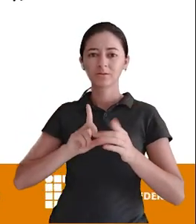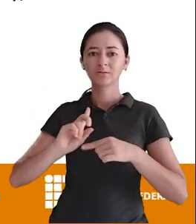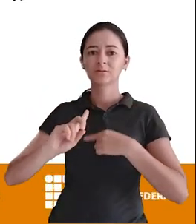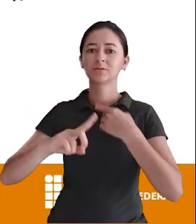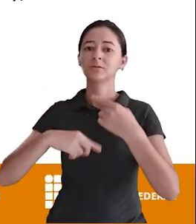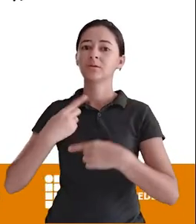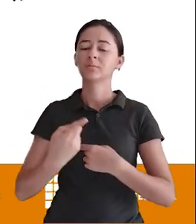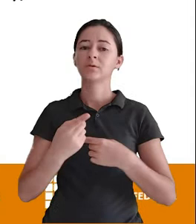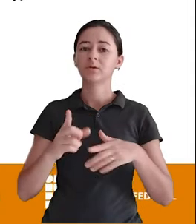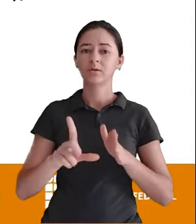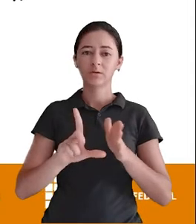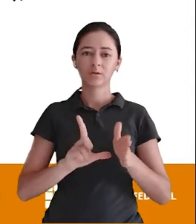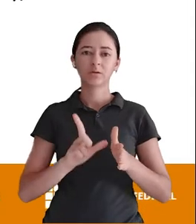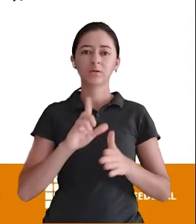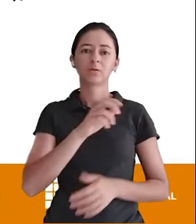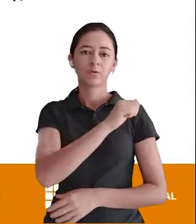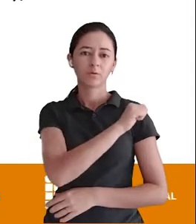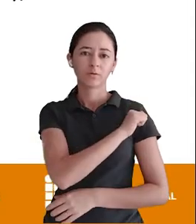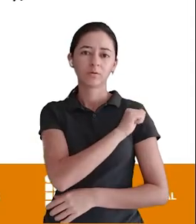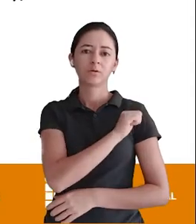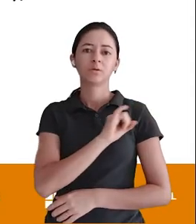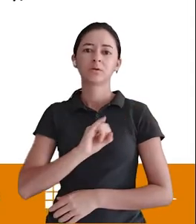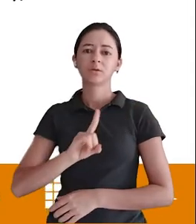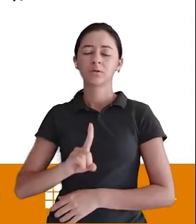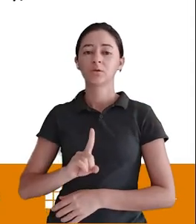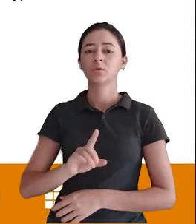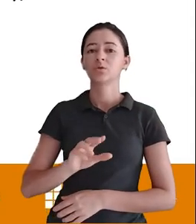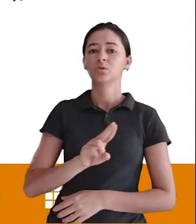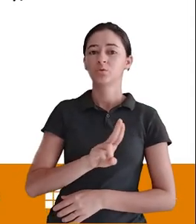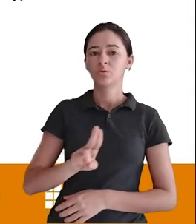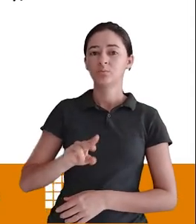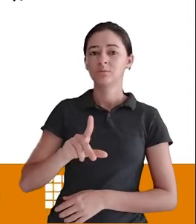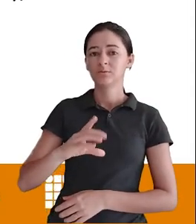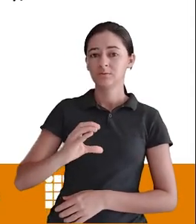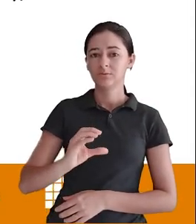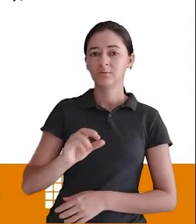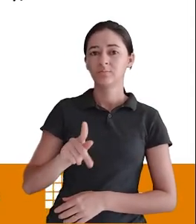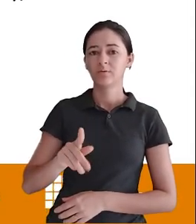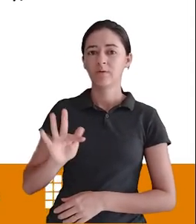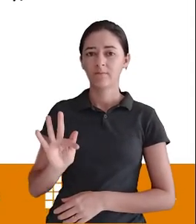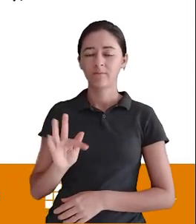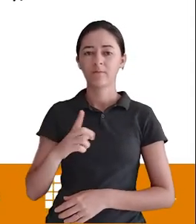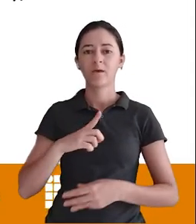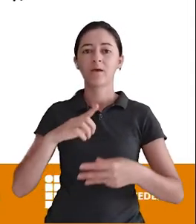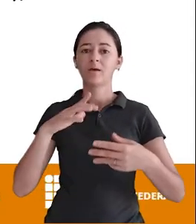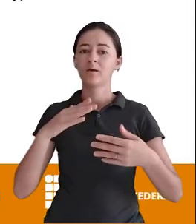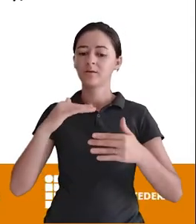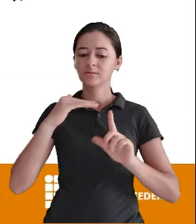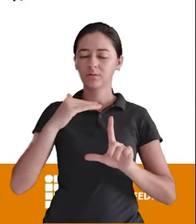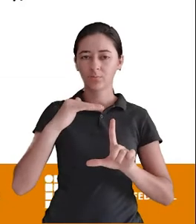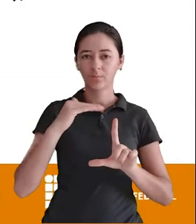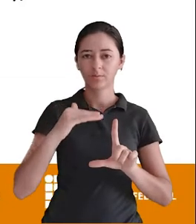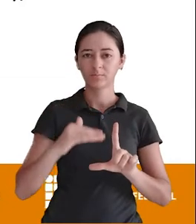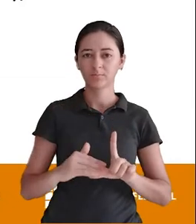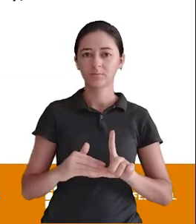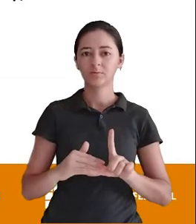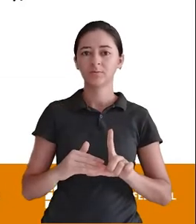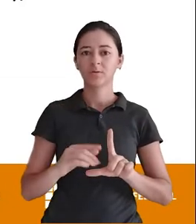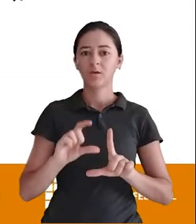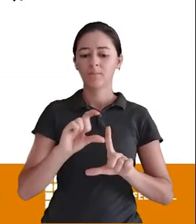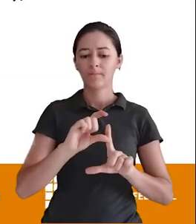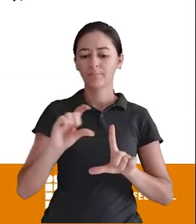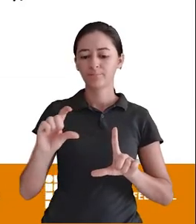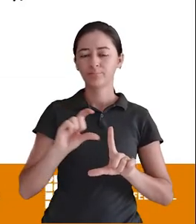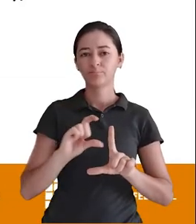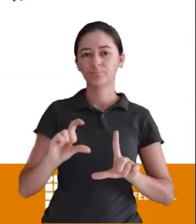criada Dessa forma Aluno Com id Nome cpf Então essa aqui É a sequência Que vai ser A